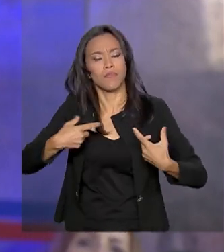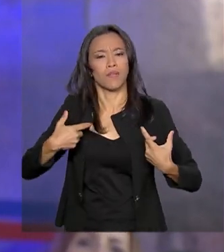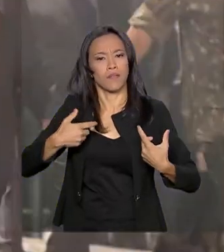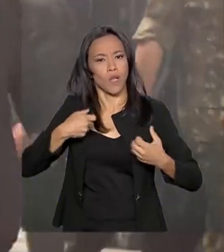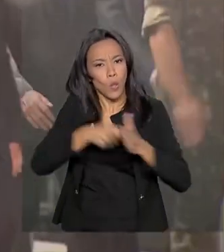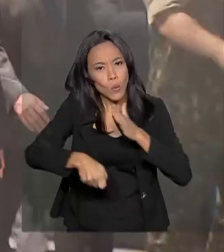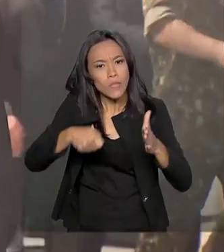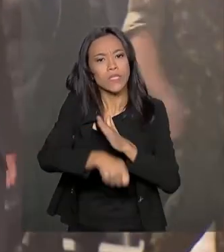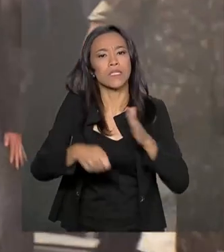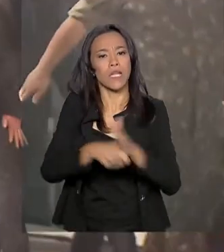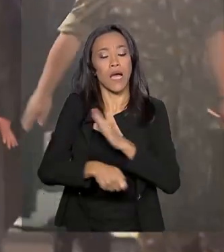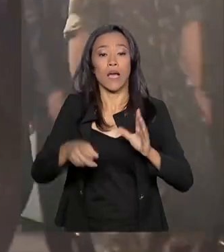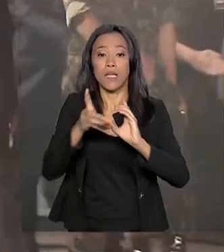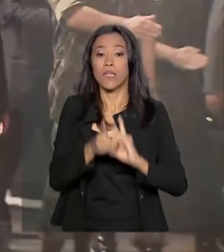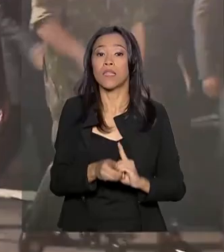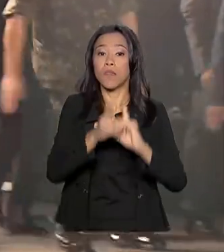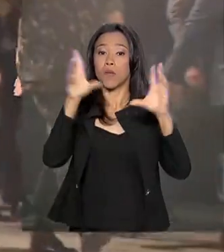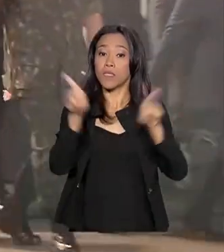liberdade.